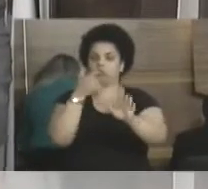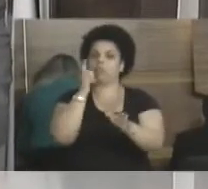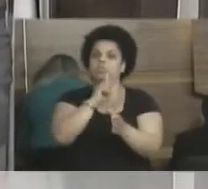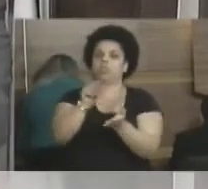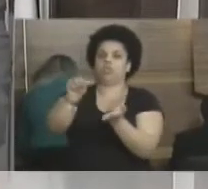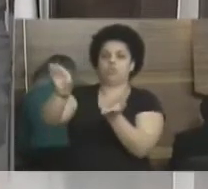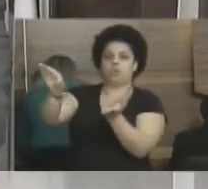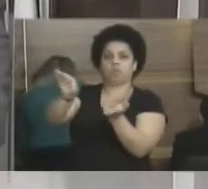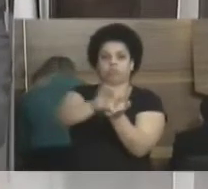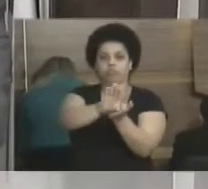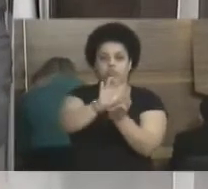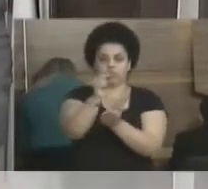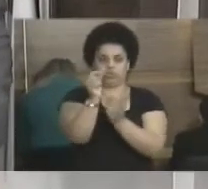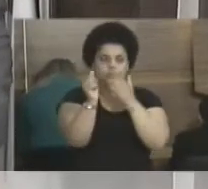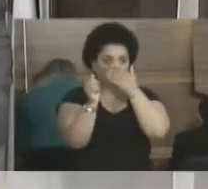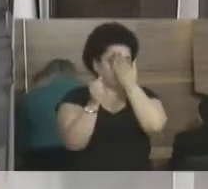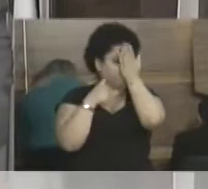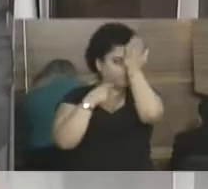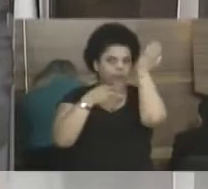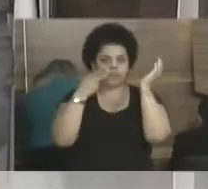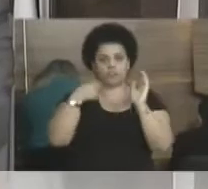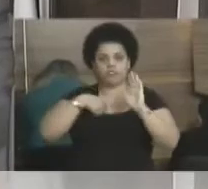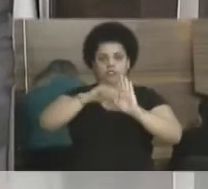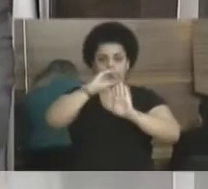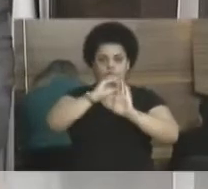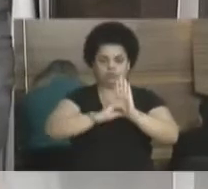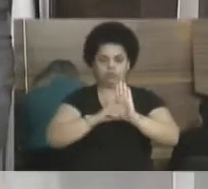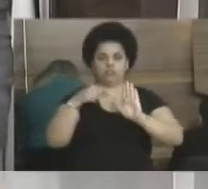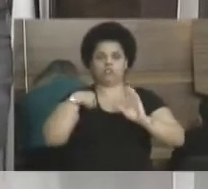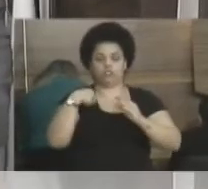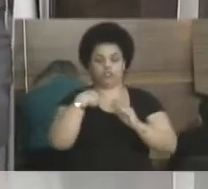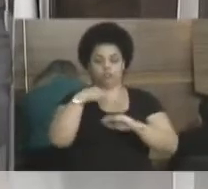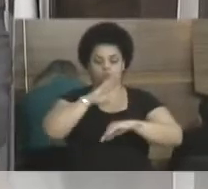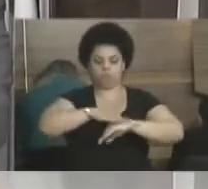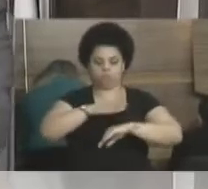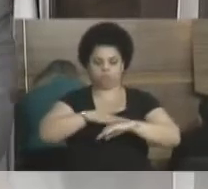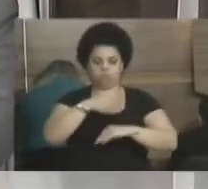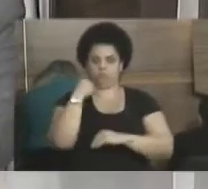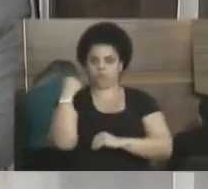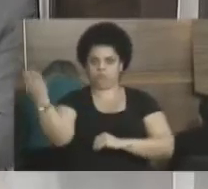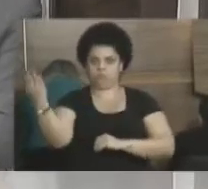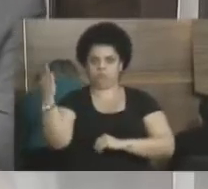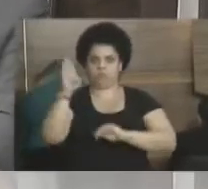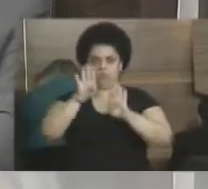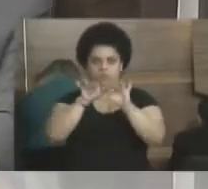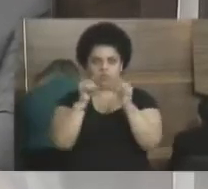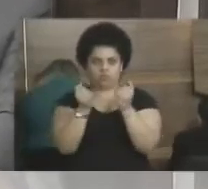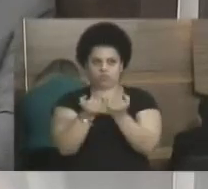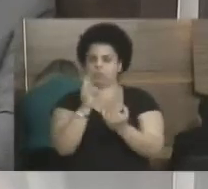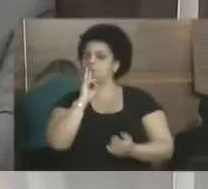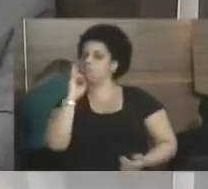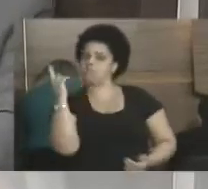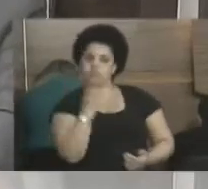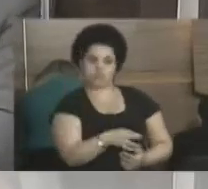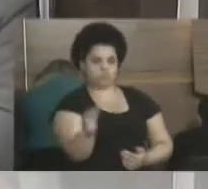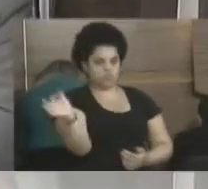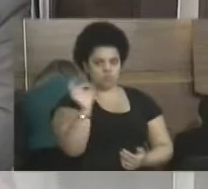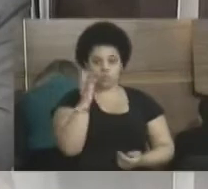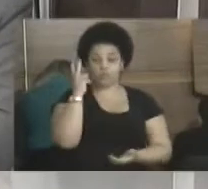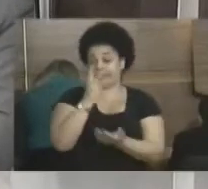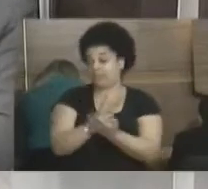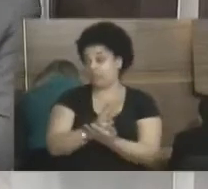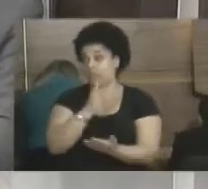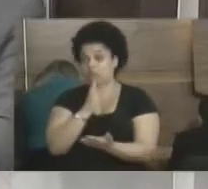eu venho aqui falar sobre um ofício que eu mandei para a Brasfels, não me respondeu ainda, como ela faz sempre.